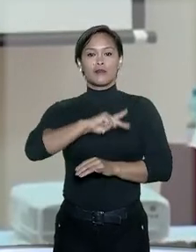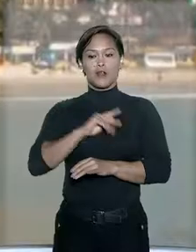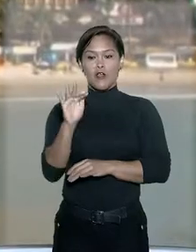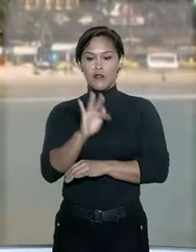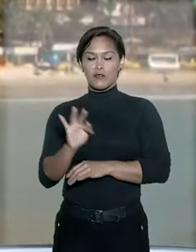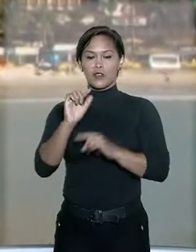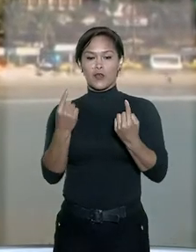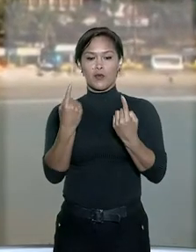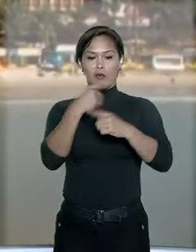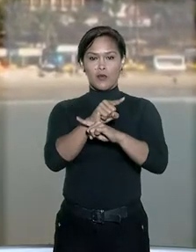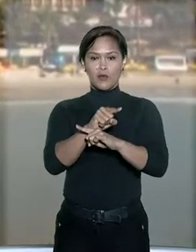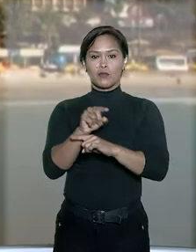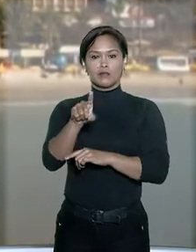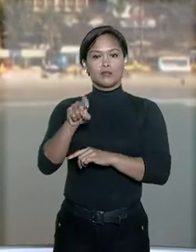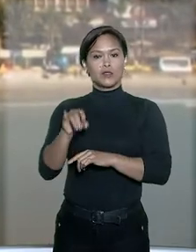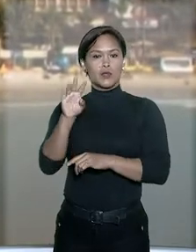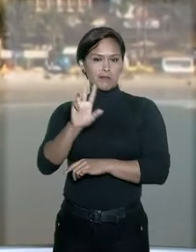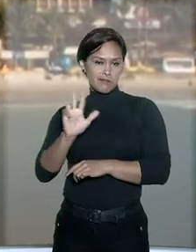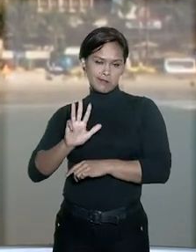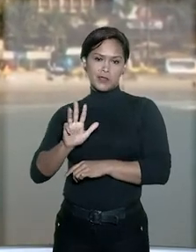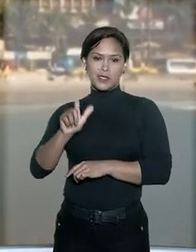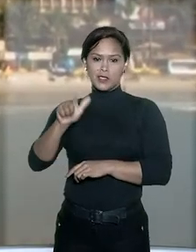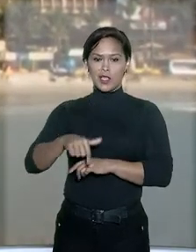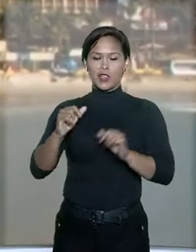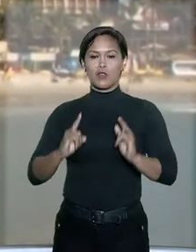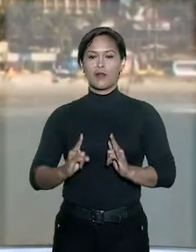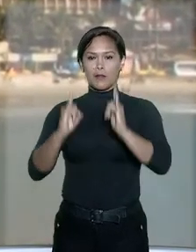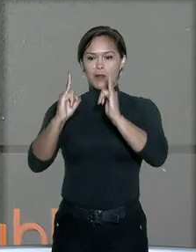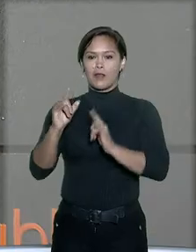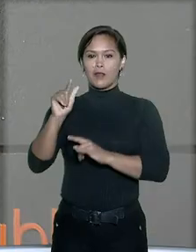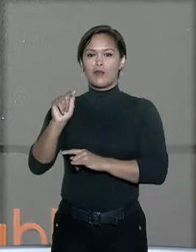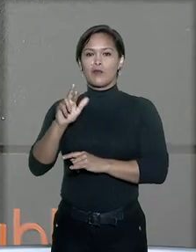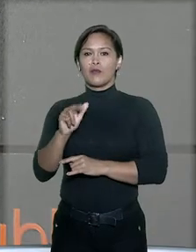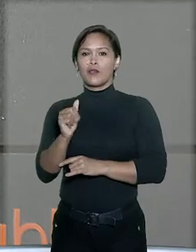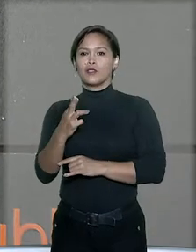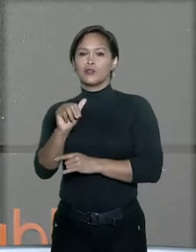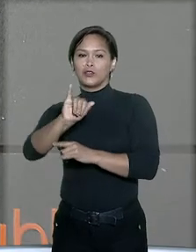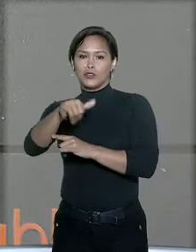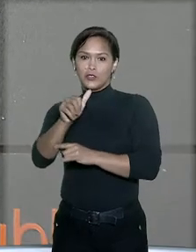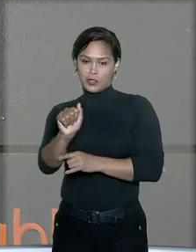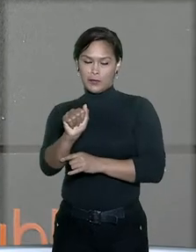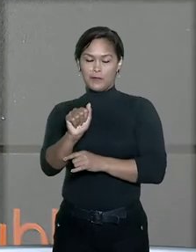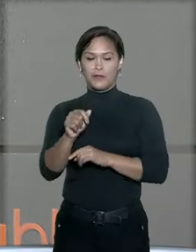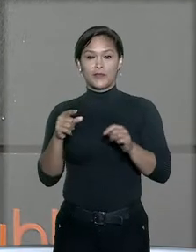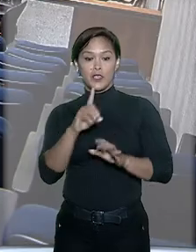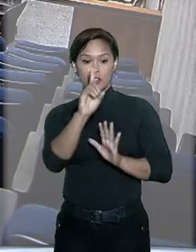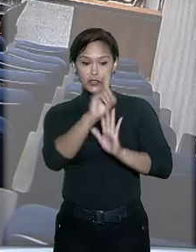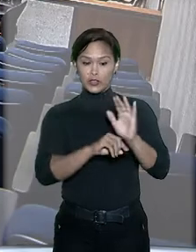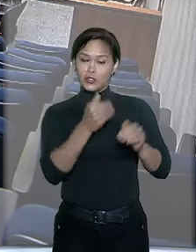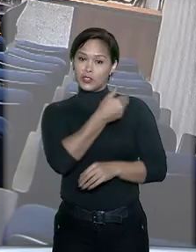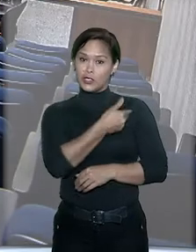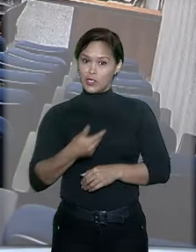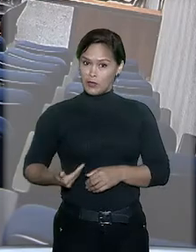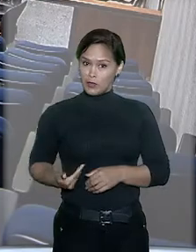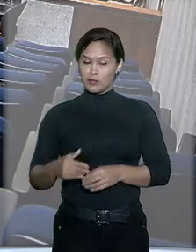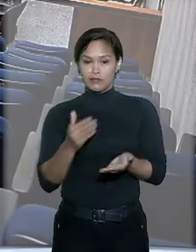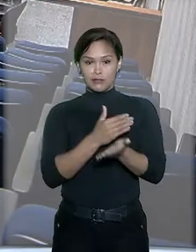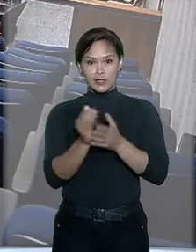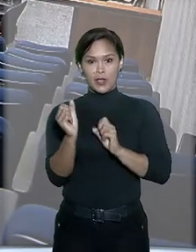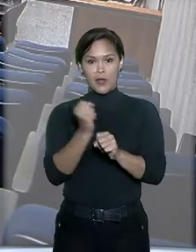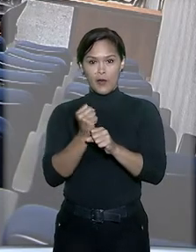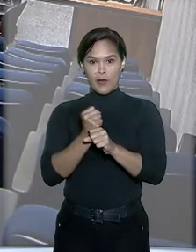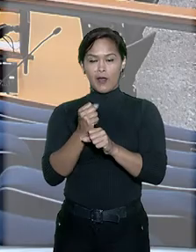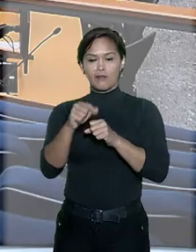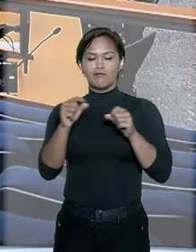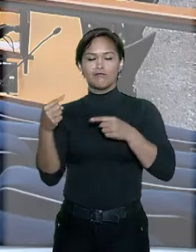contra o ex-presidente, no caso do triplex do Guarujá. Nas turmas de direito público, o início do ano deverá ser marcado